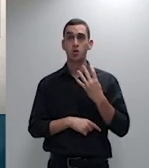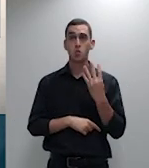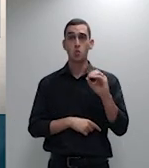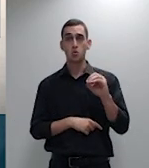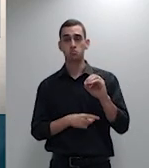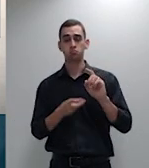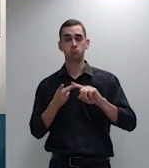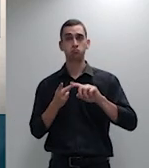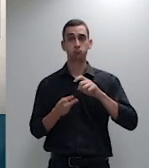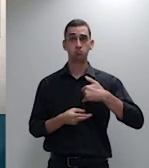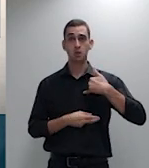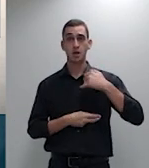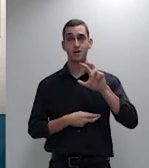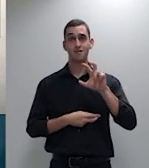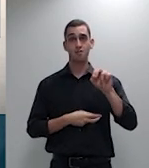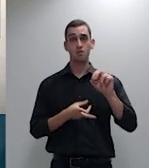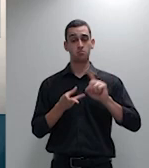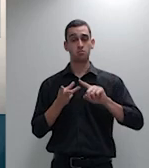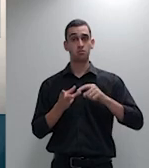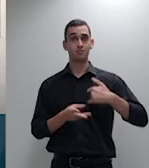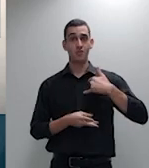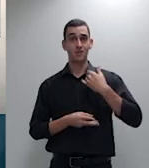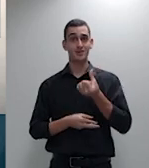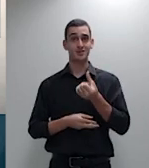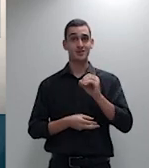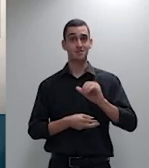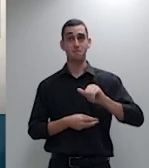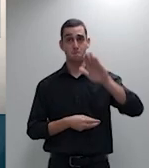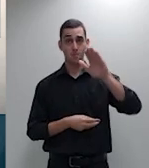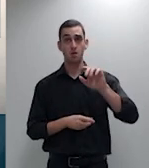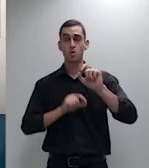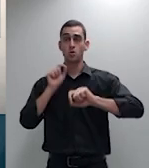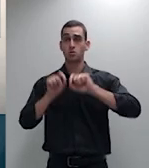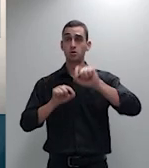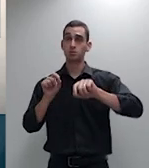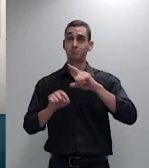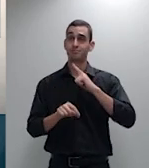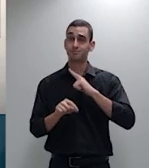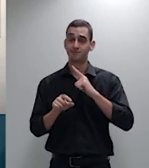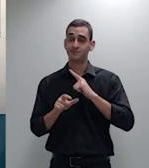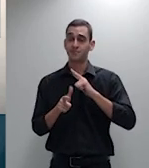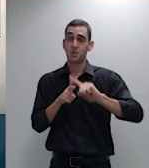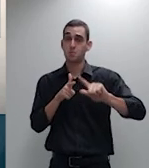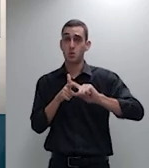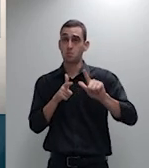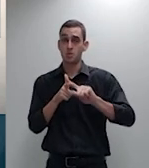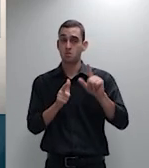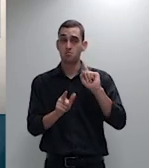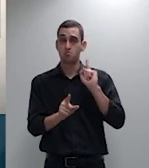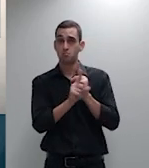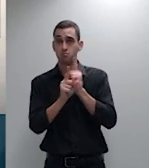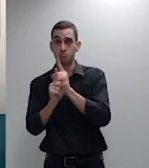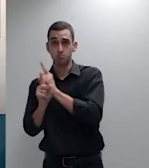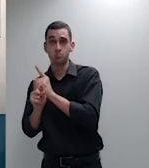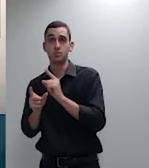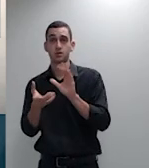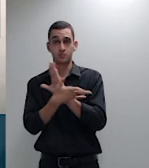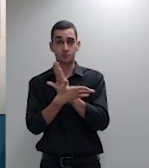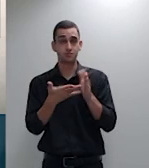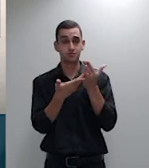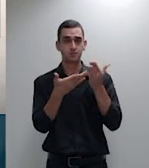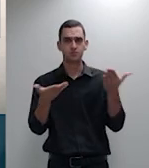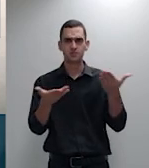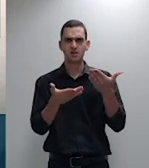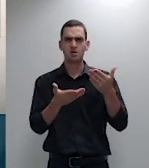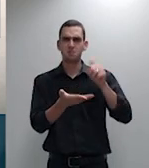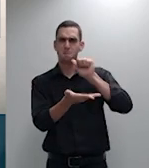se pode aqui de uma forma absolutamente iníquo tratar essas pessoas de forma a excluir porque o envelhecimento é um processo ao